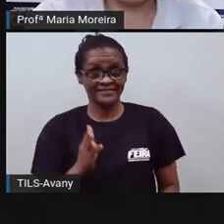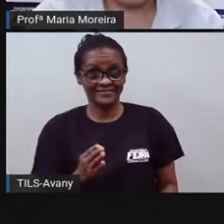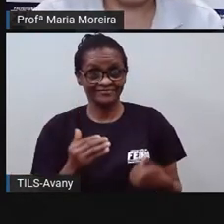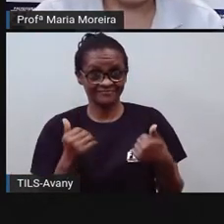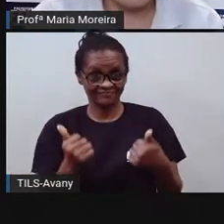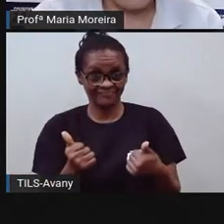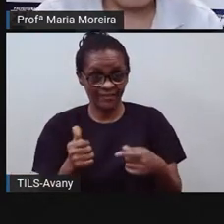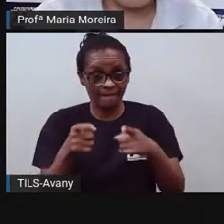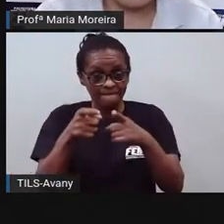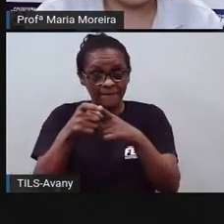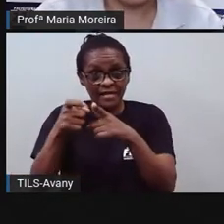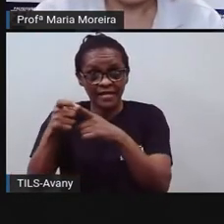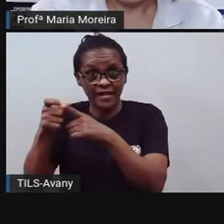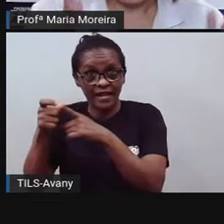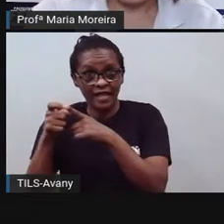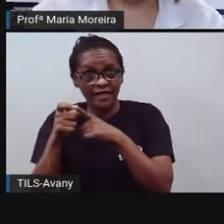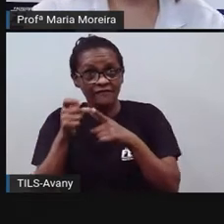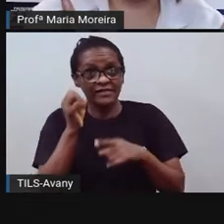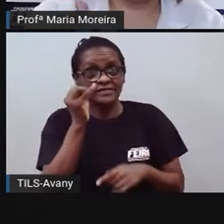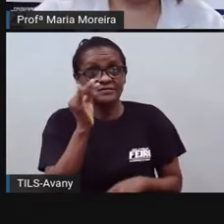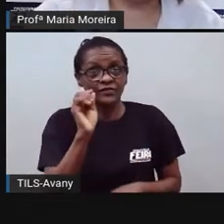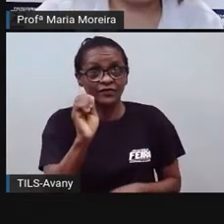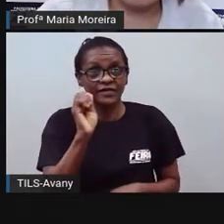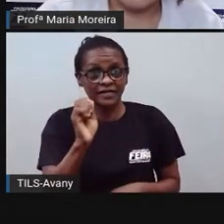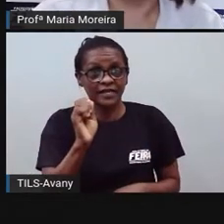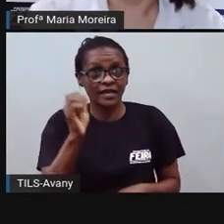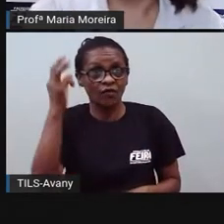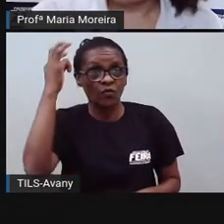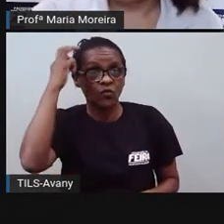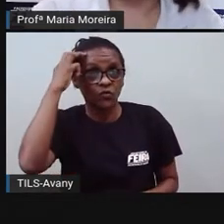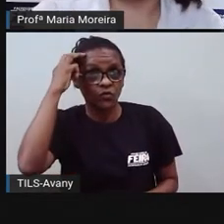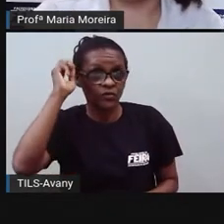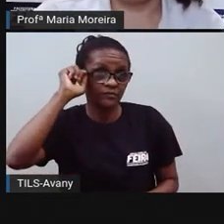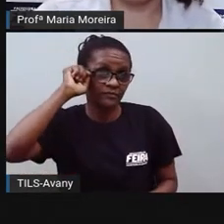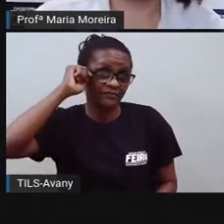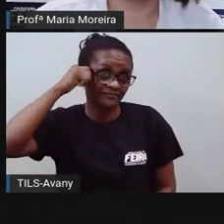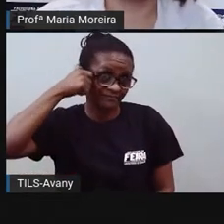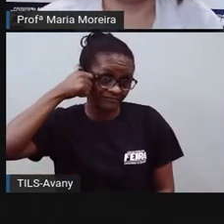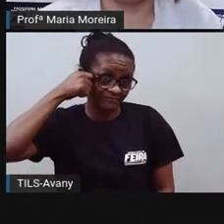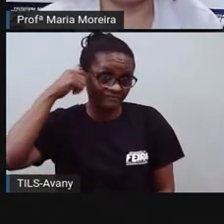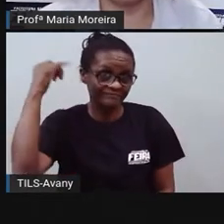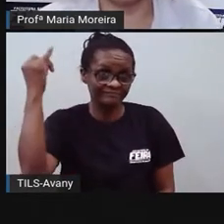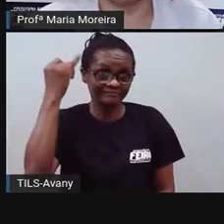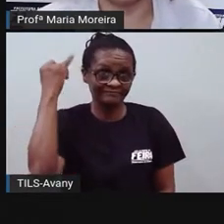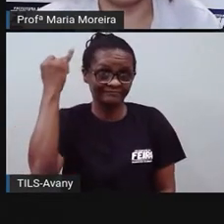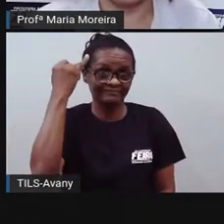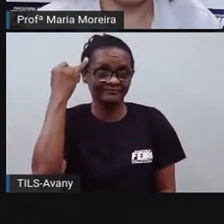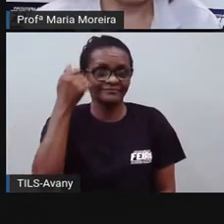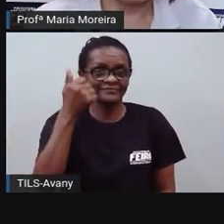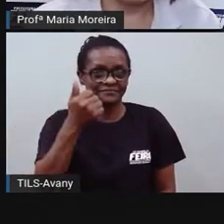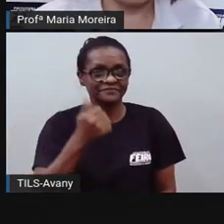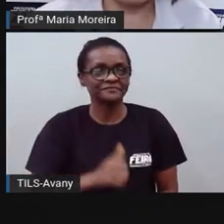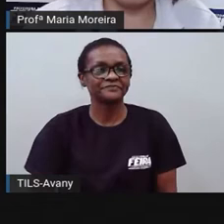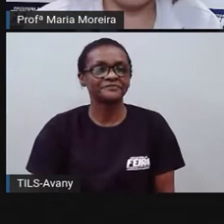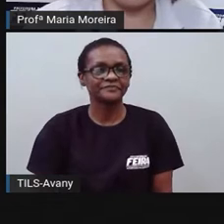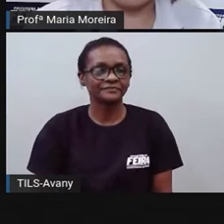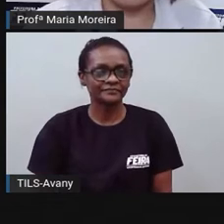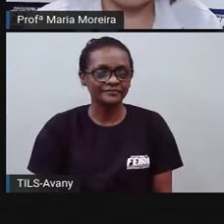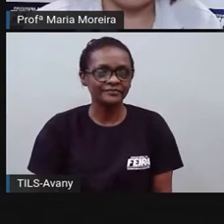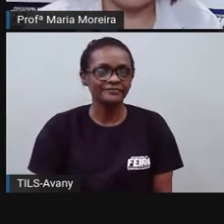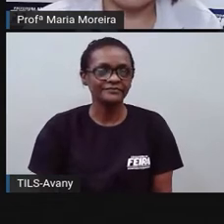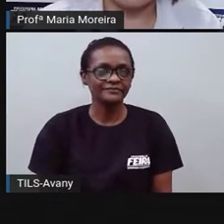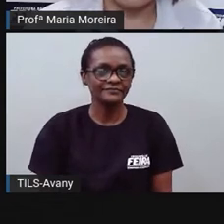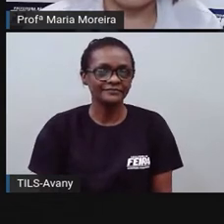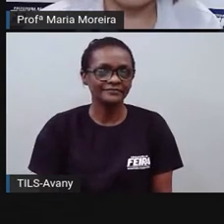fazem justamente referência a essa cultura, né? Africana. Vamos lá.